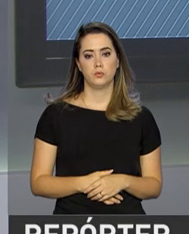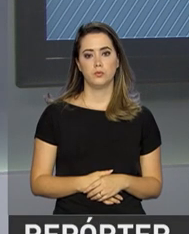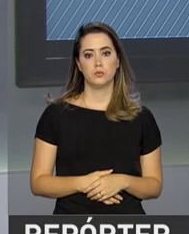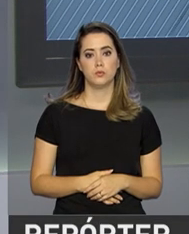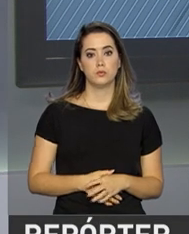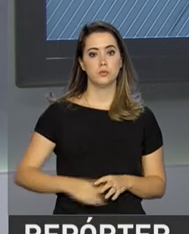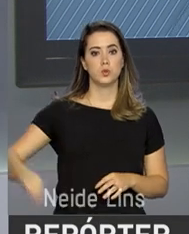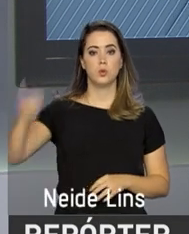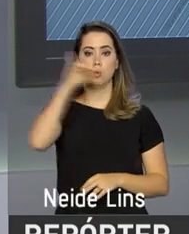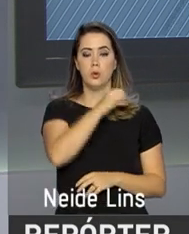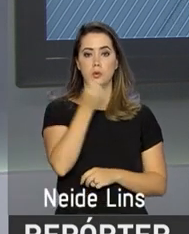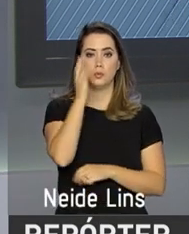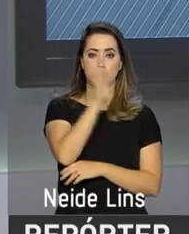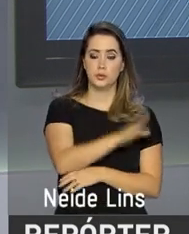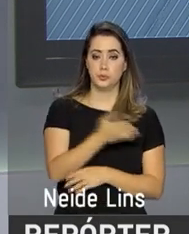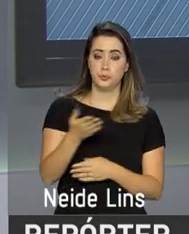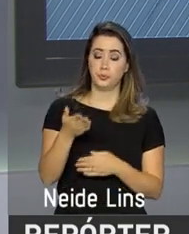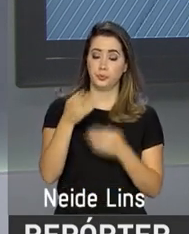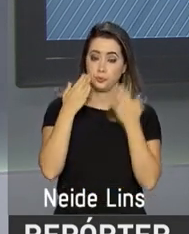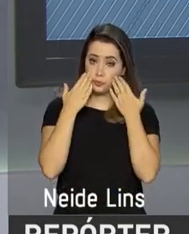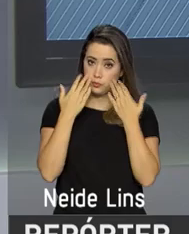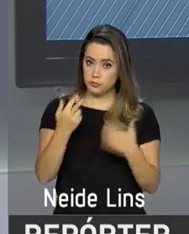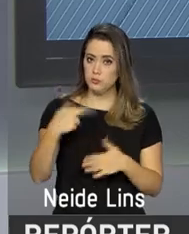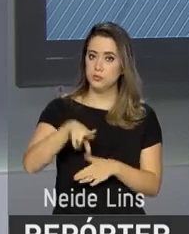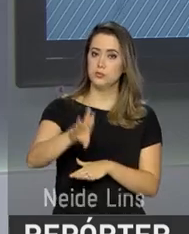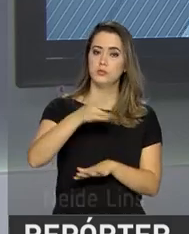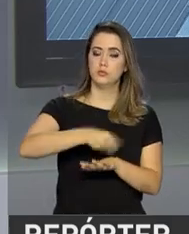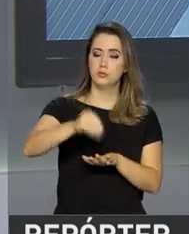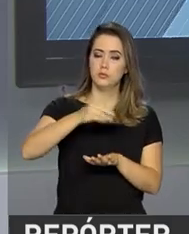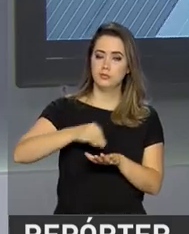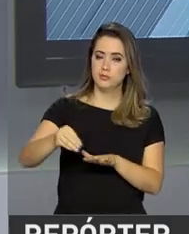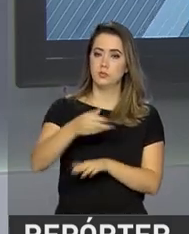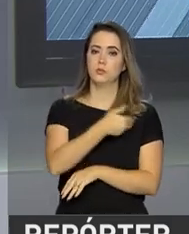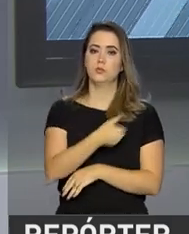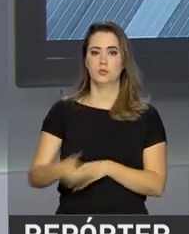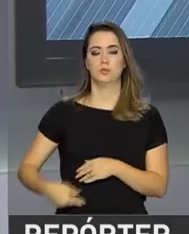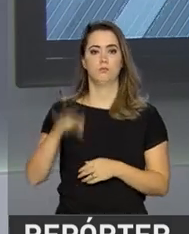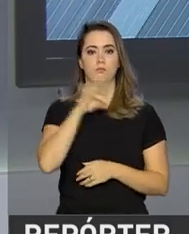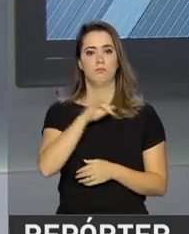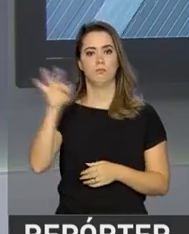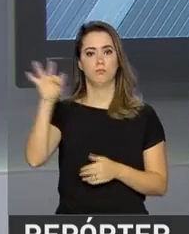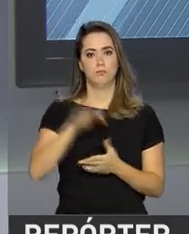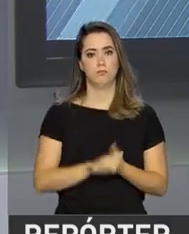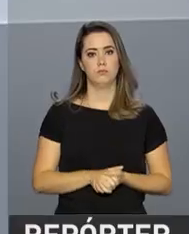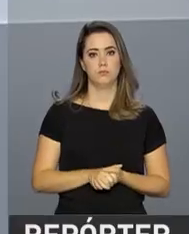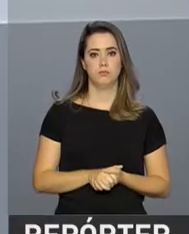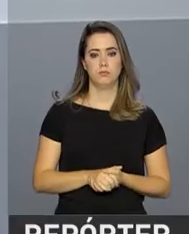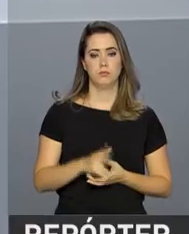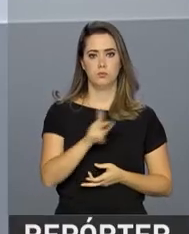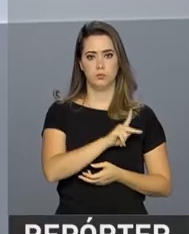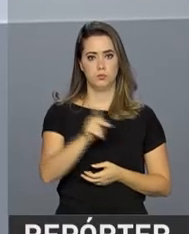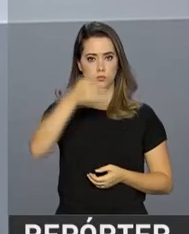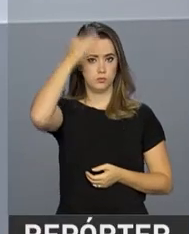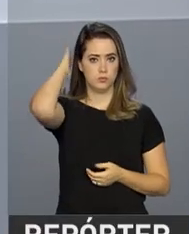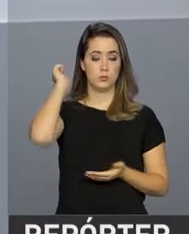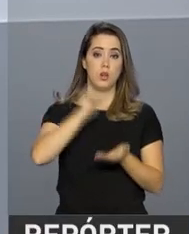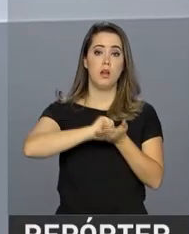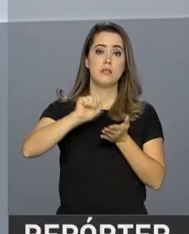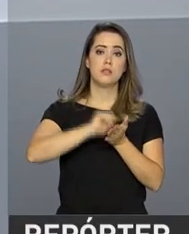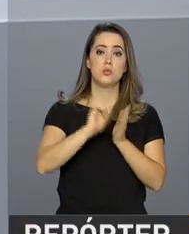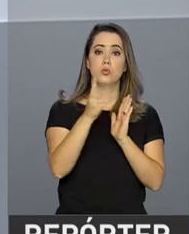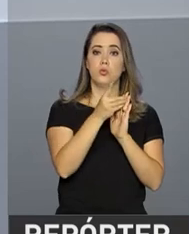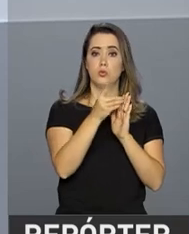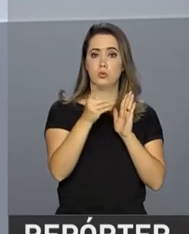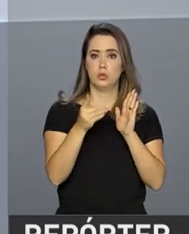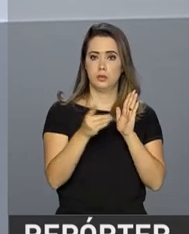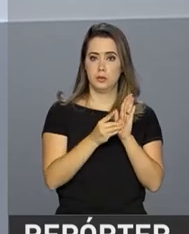Olá, boa tarde. Voltamos agora com o repórter NBR e as notícias do governo federal. O presidente Michel Temer assinou